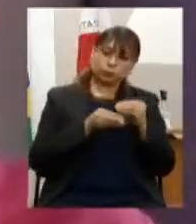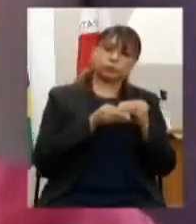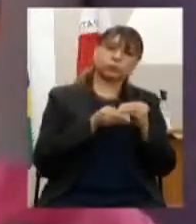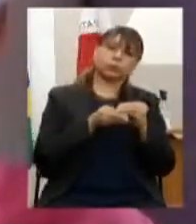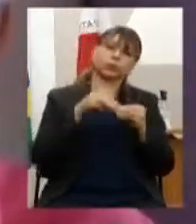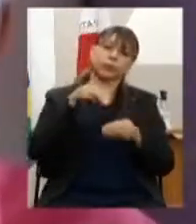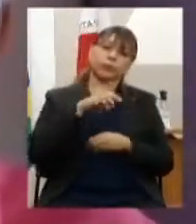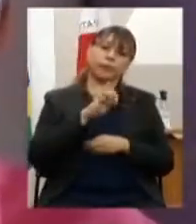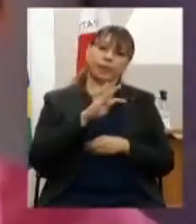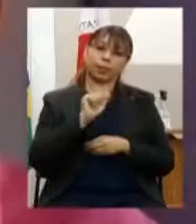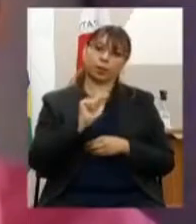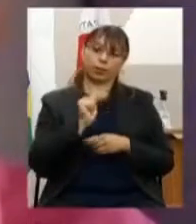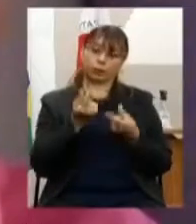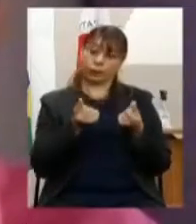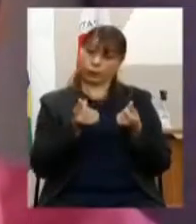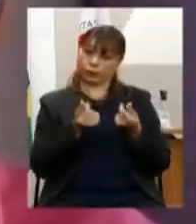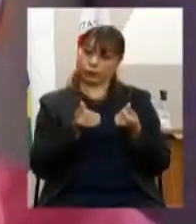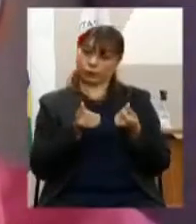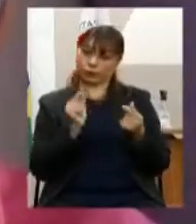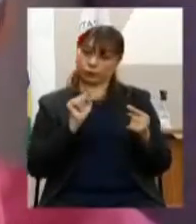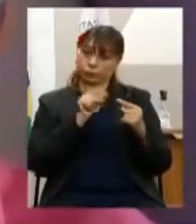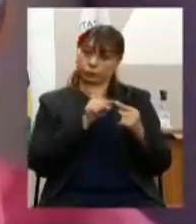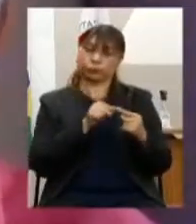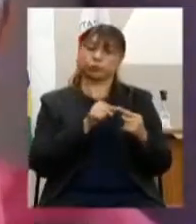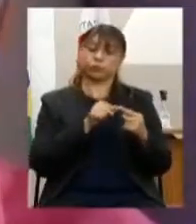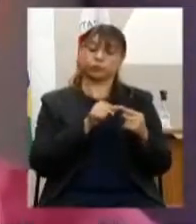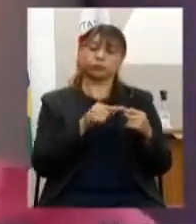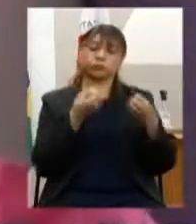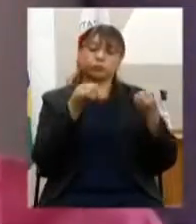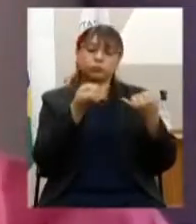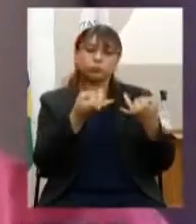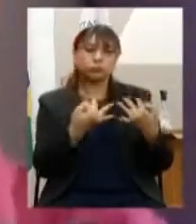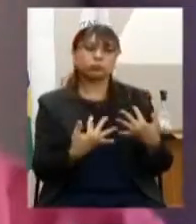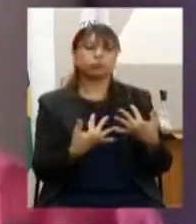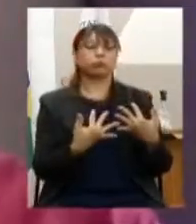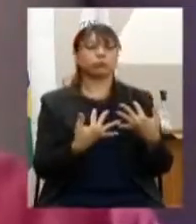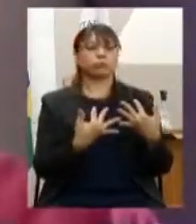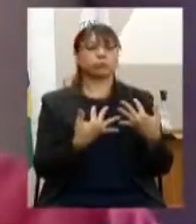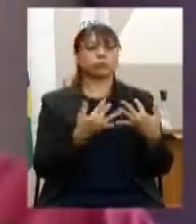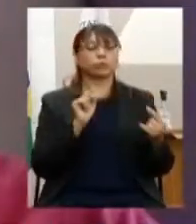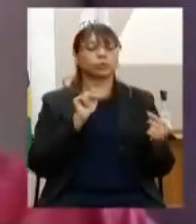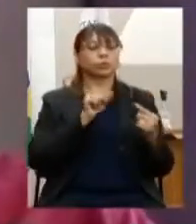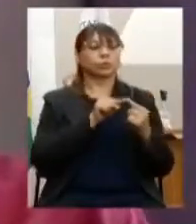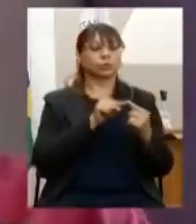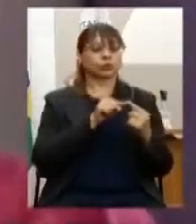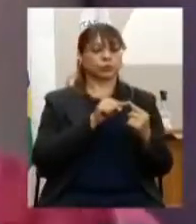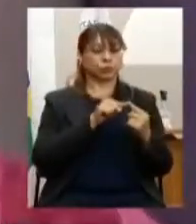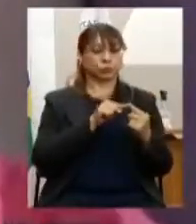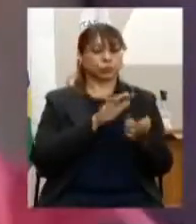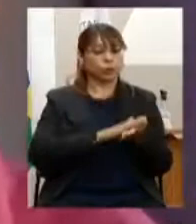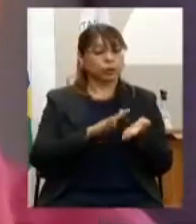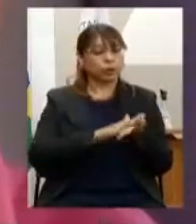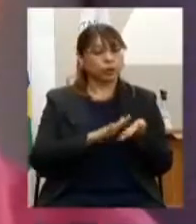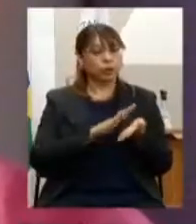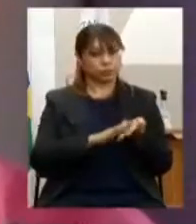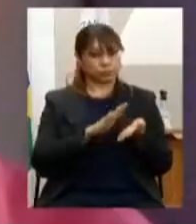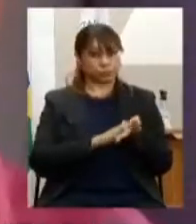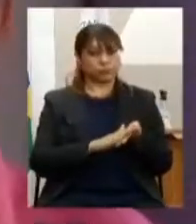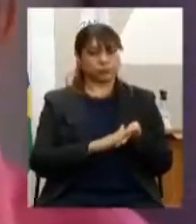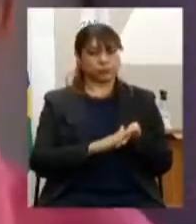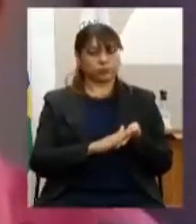financeira meta financeira especificando objeto do gasto para,